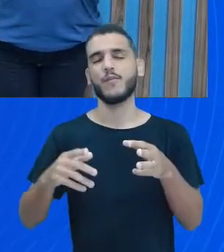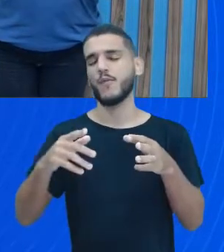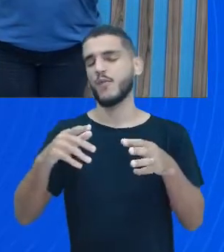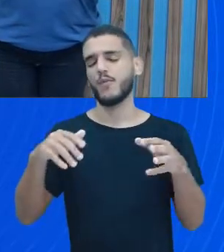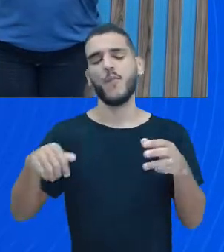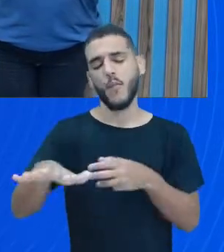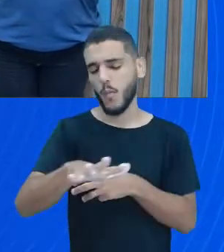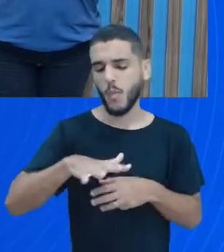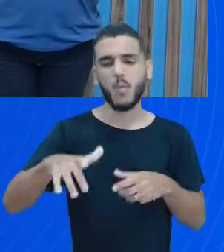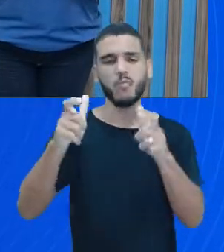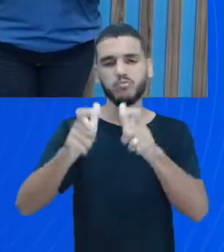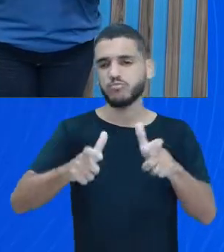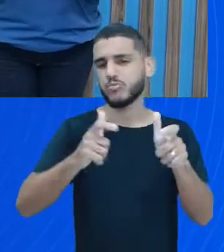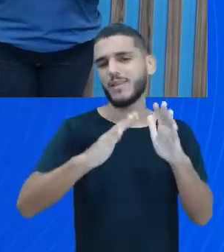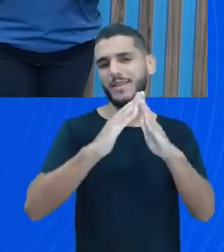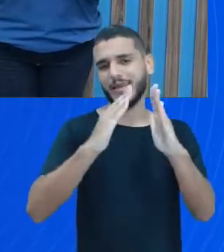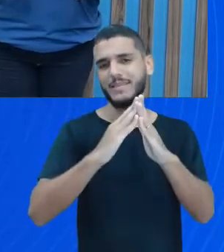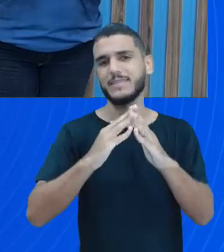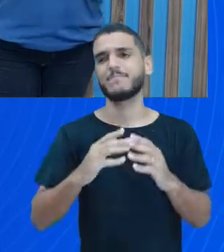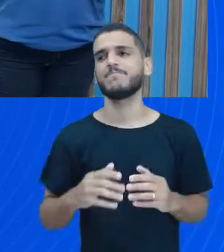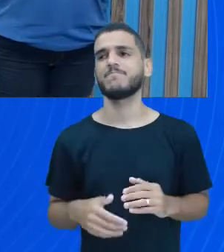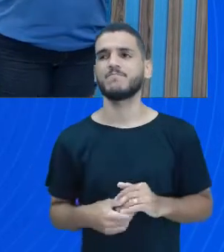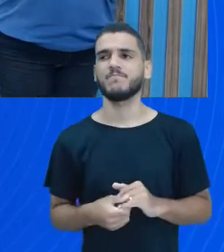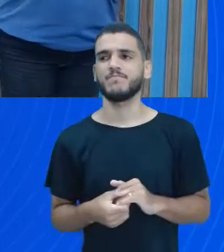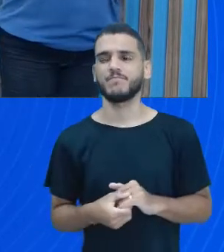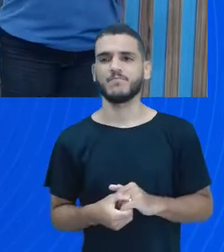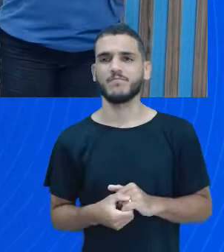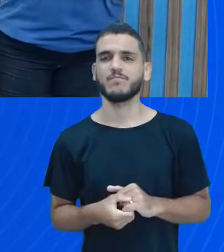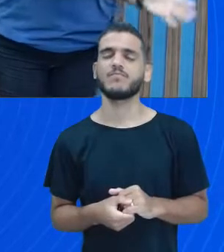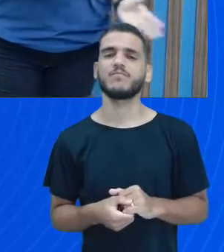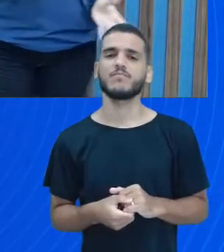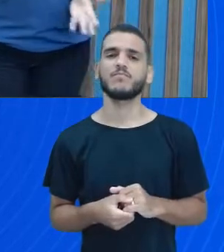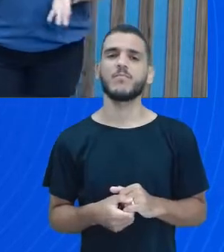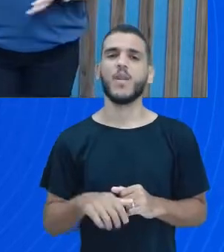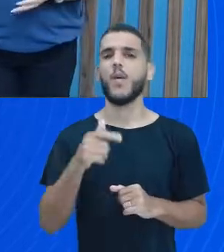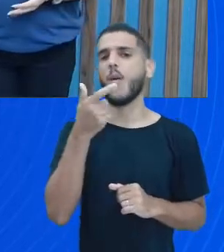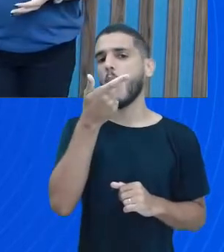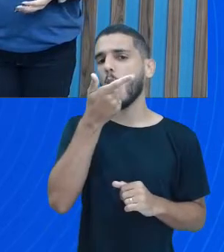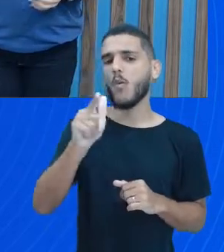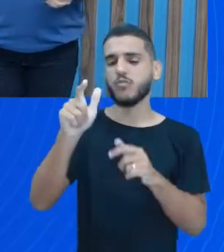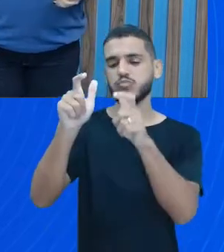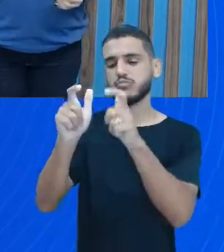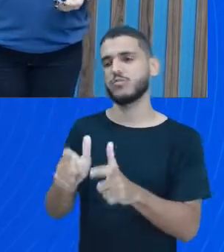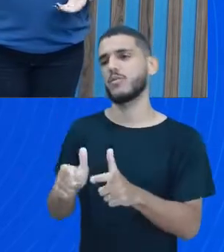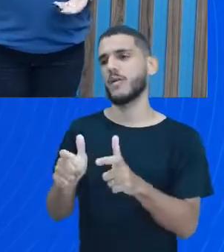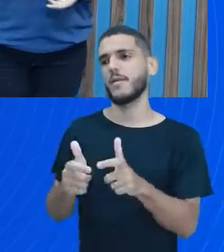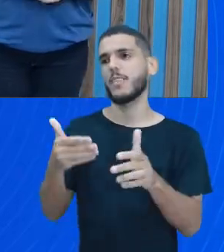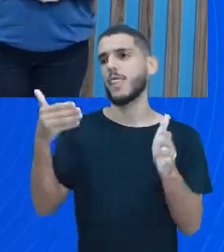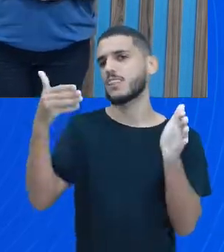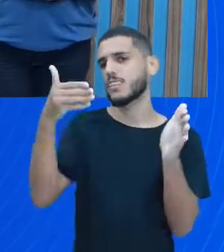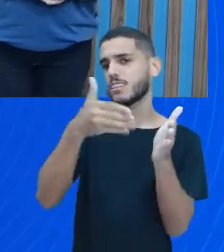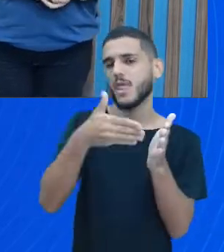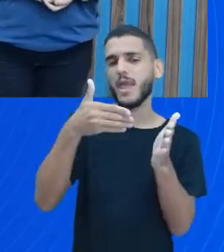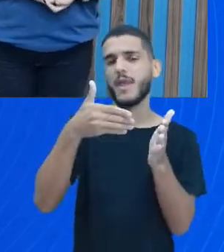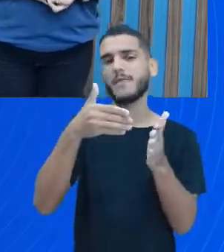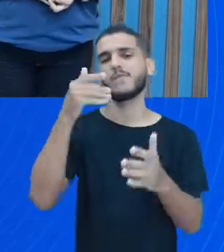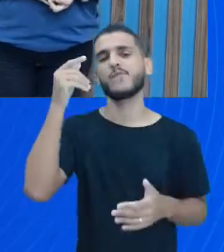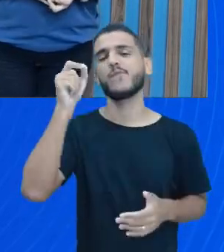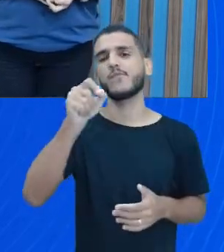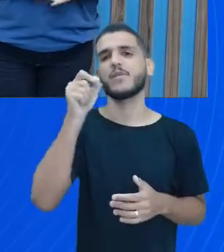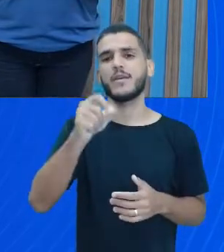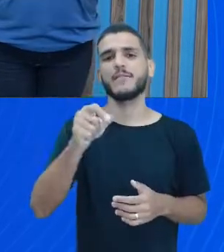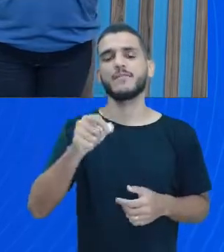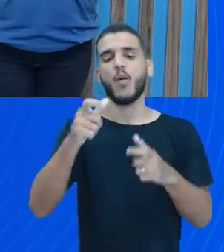vai embora pelo ralo. Do ralo, gente, ela vai seguir por outra tubulação até chegar numa estação de